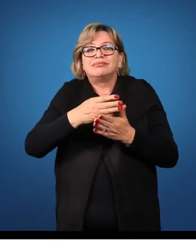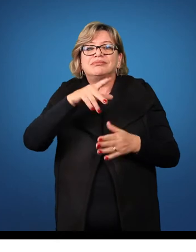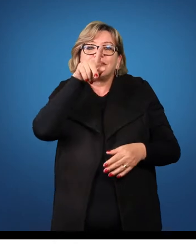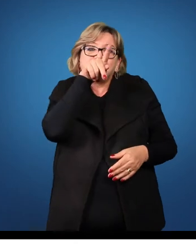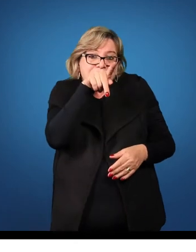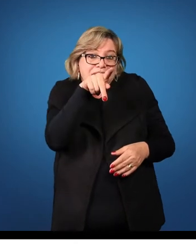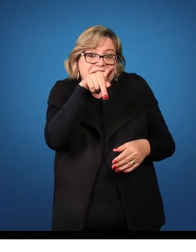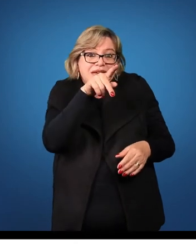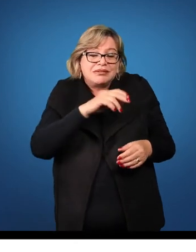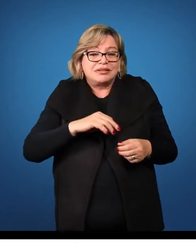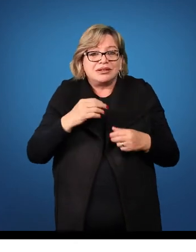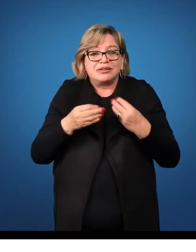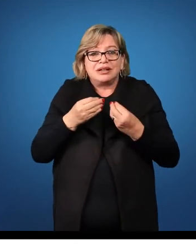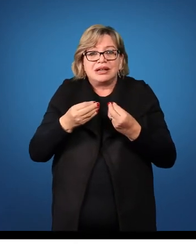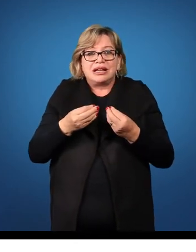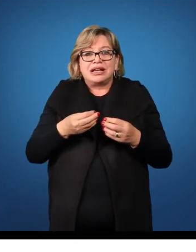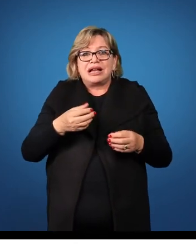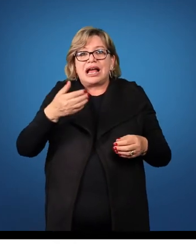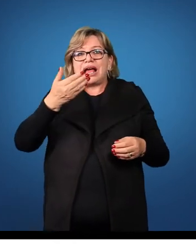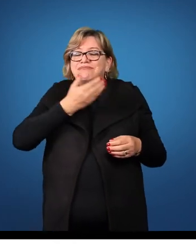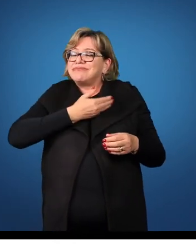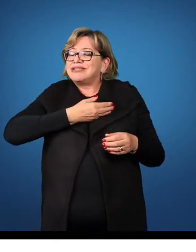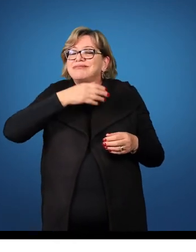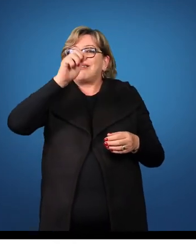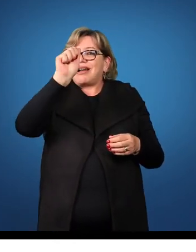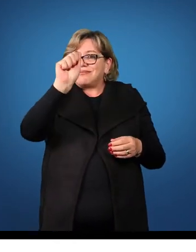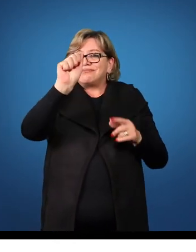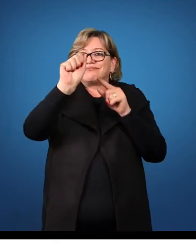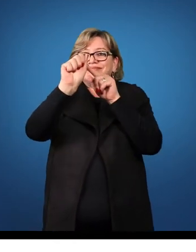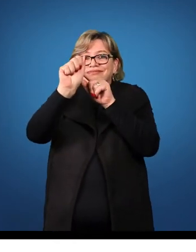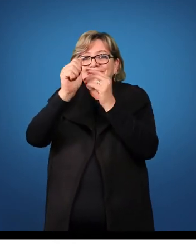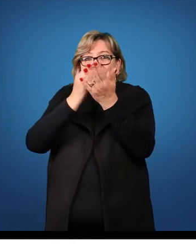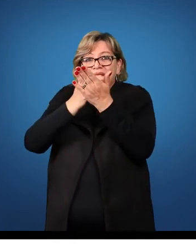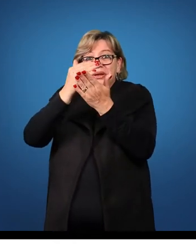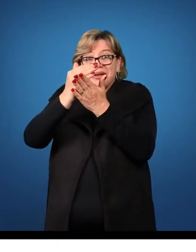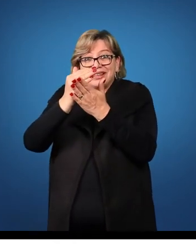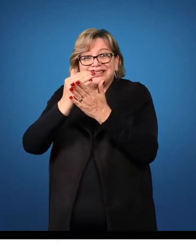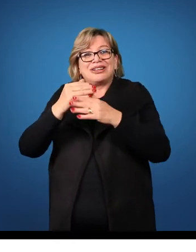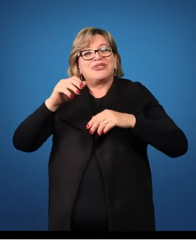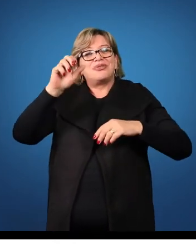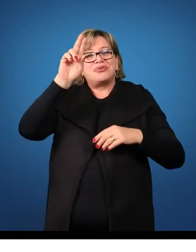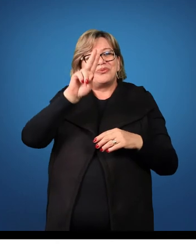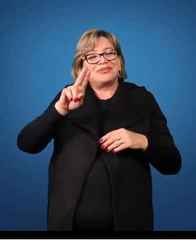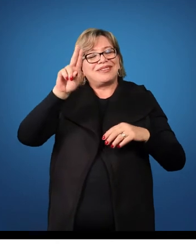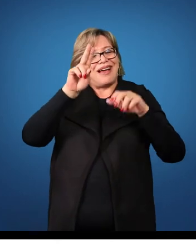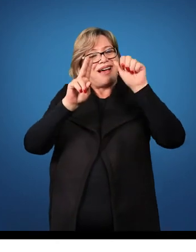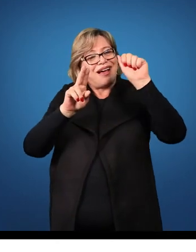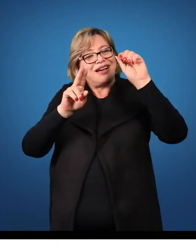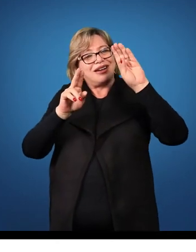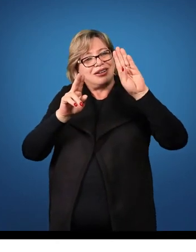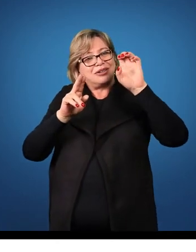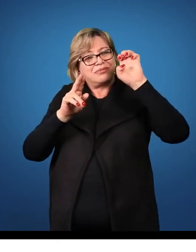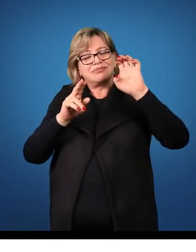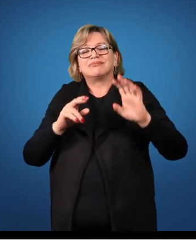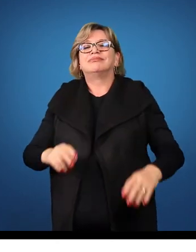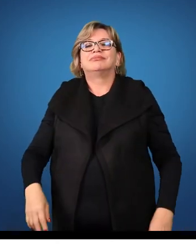Ab-mi-ti-s. Porque amigos, em latim, começa por consoante.